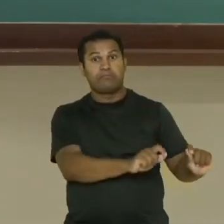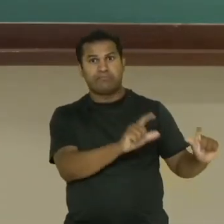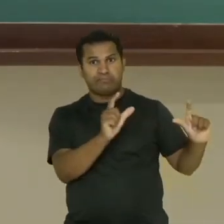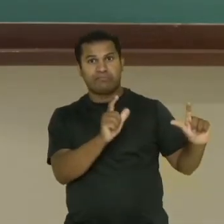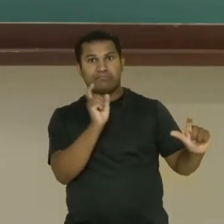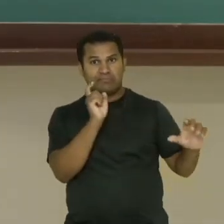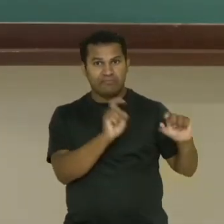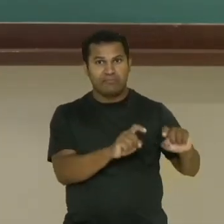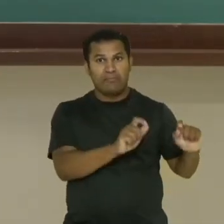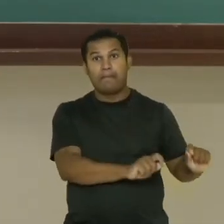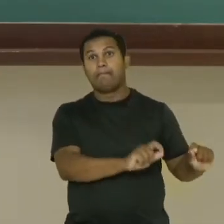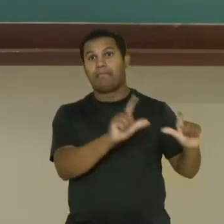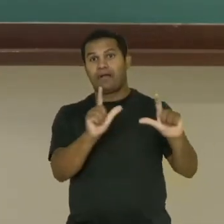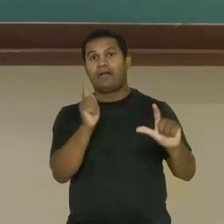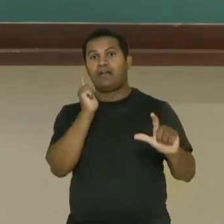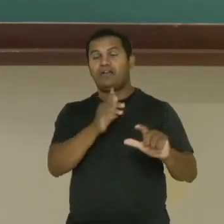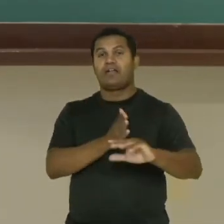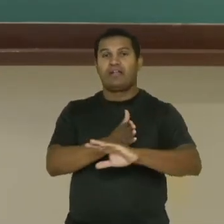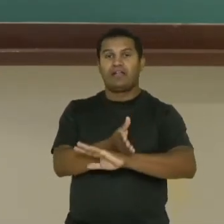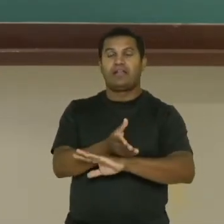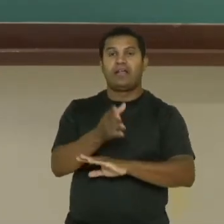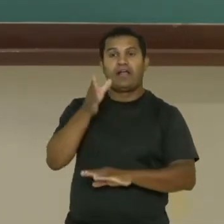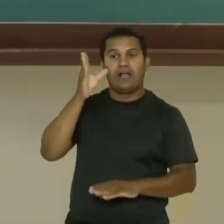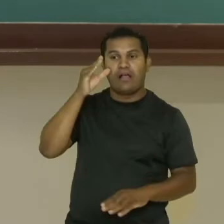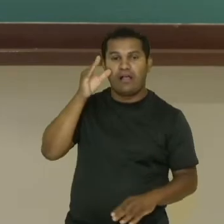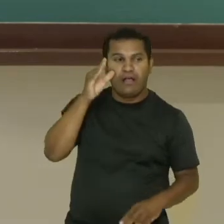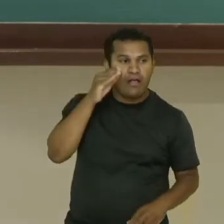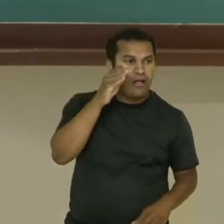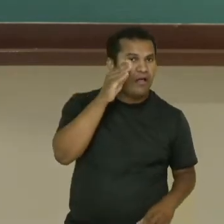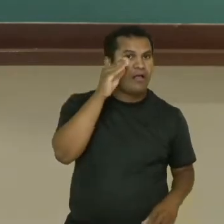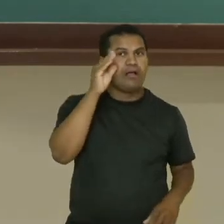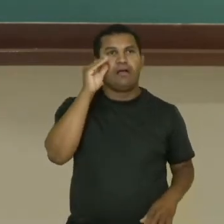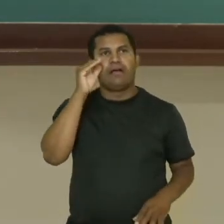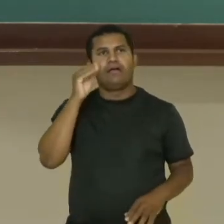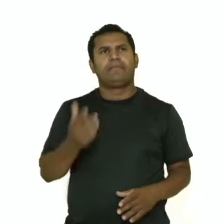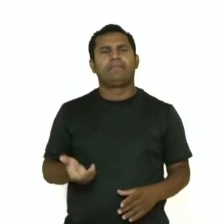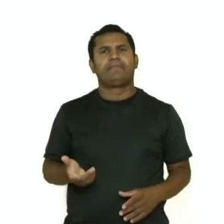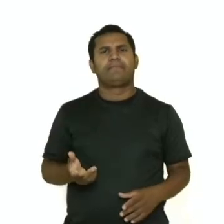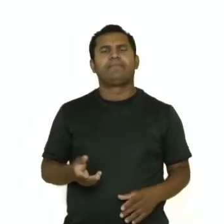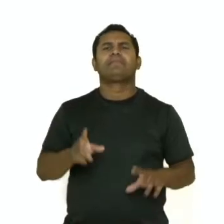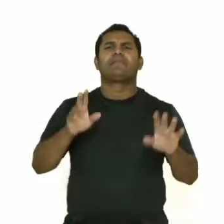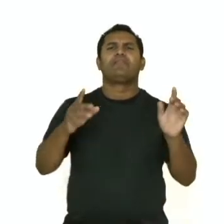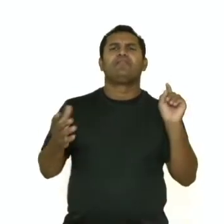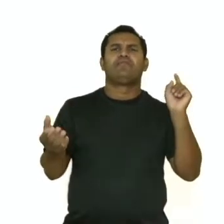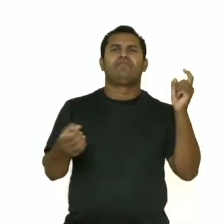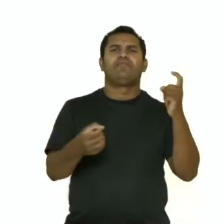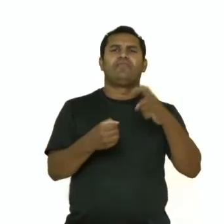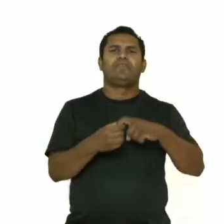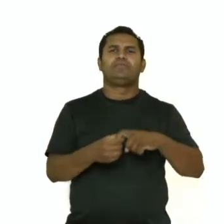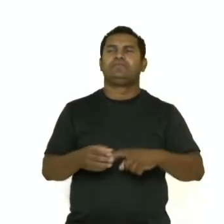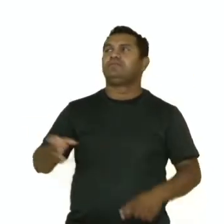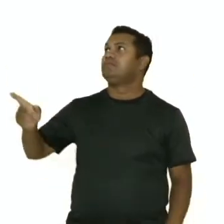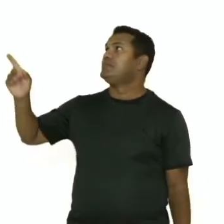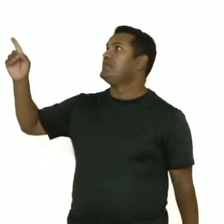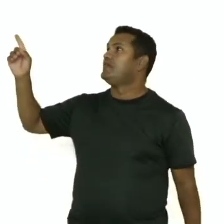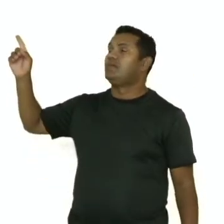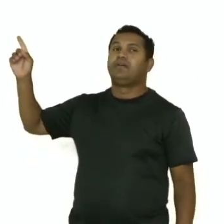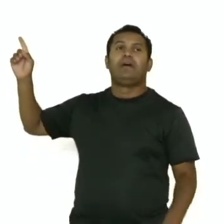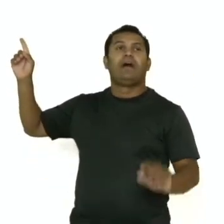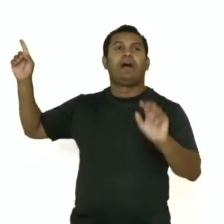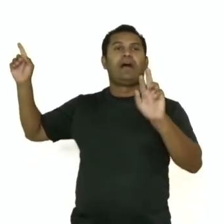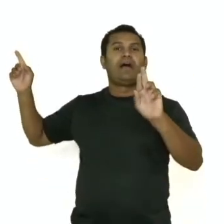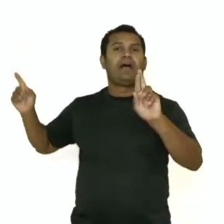professora, uma reportagem é um gênero jornalístico. Sim! O que mais? Ele é não literário,